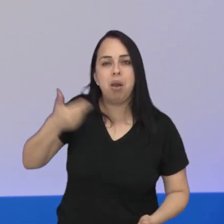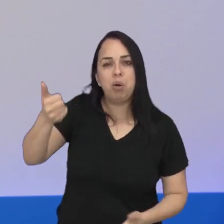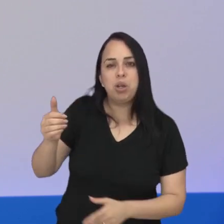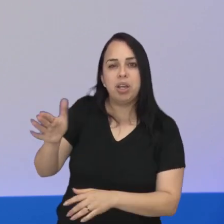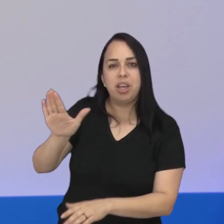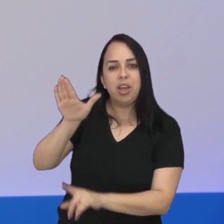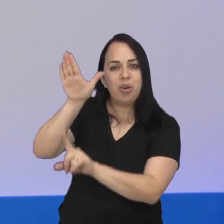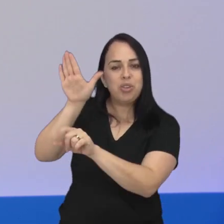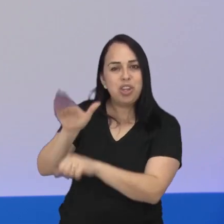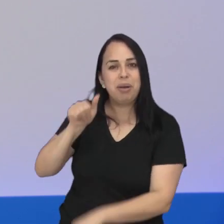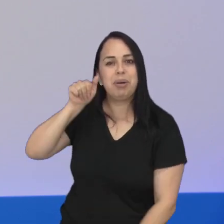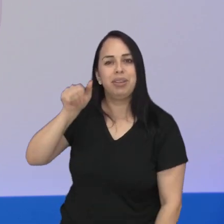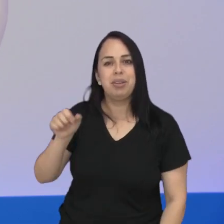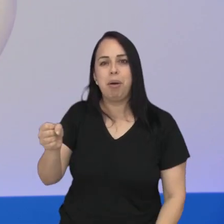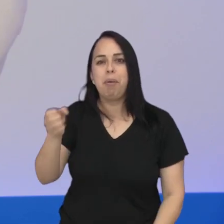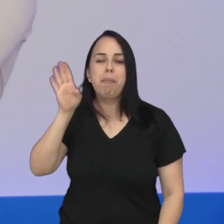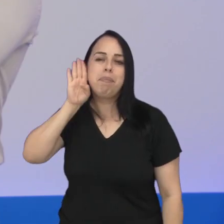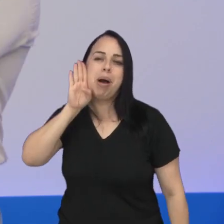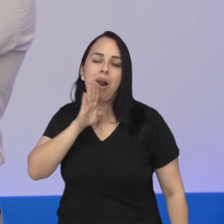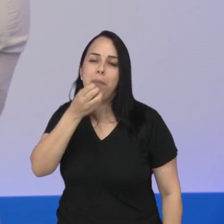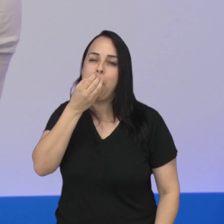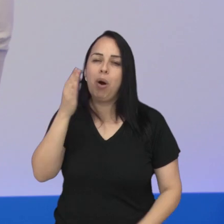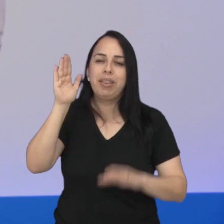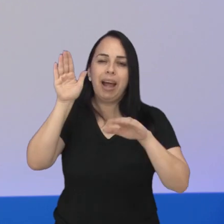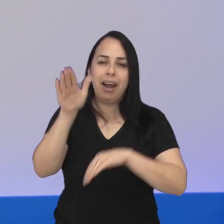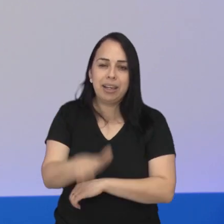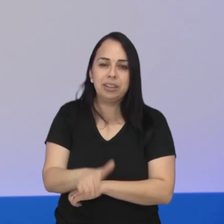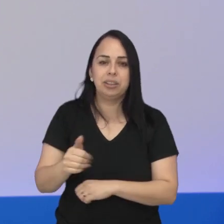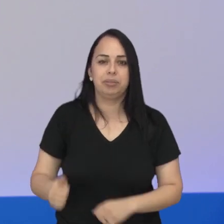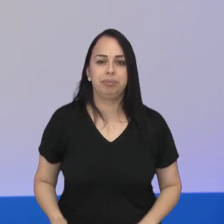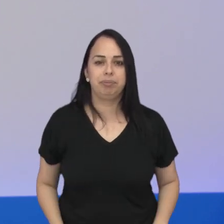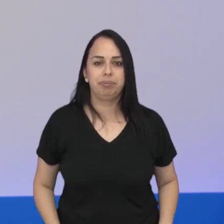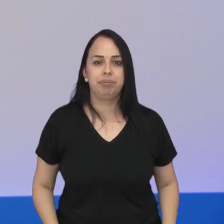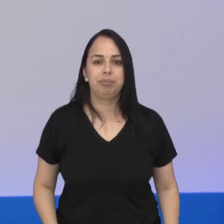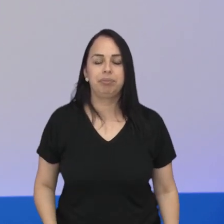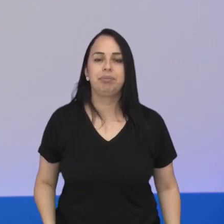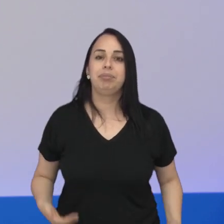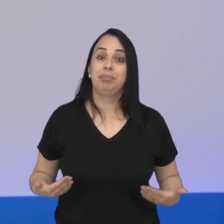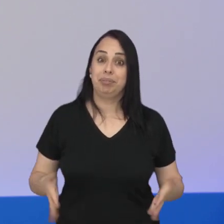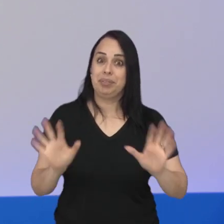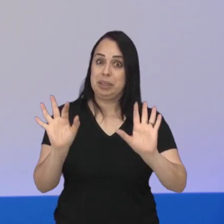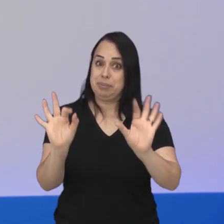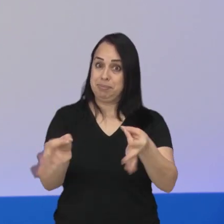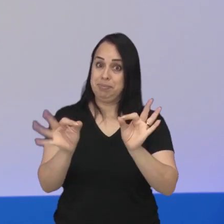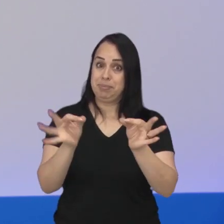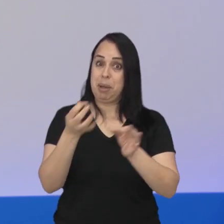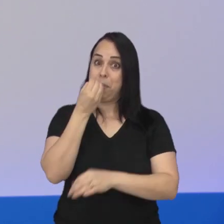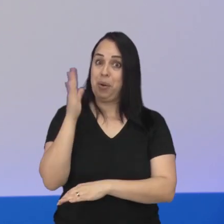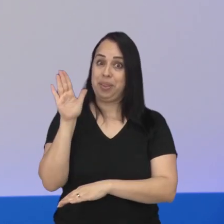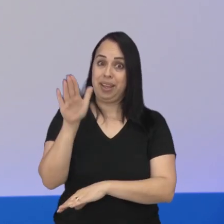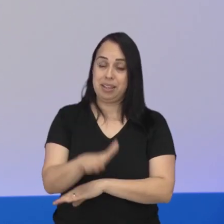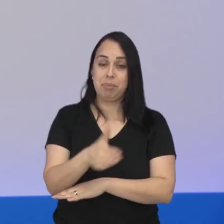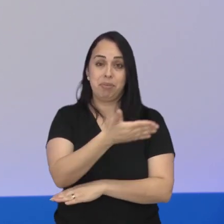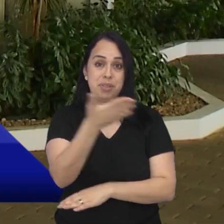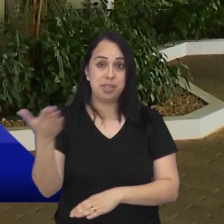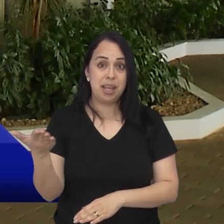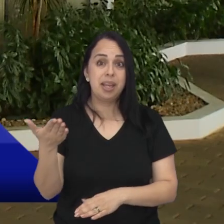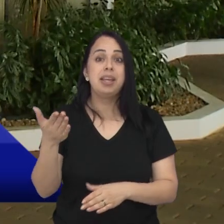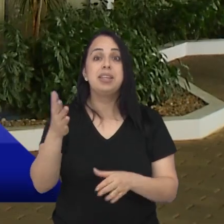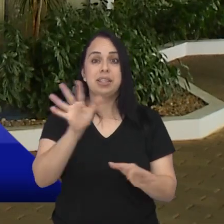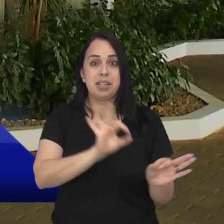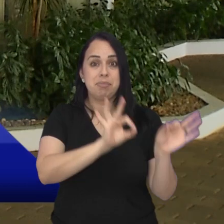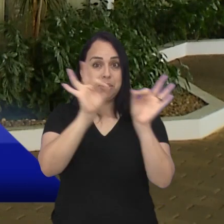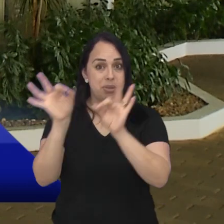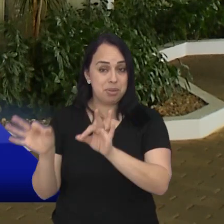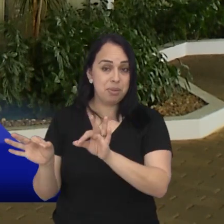concessão, eu chamo agora o repórter Paulo Ricardo. Paulo, boa tarde, o que vai mudar? Exatamente, Guerra, uma boa tarde para